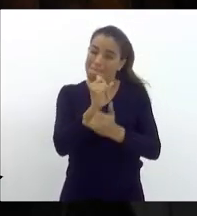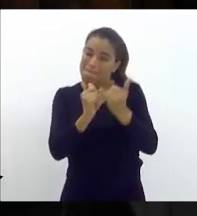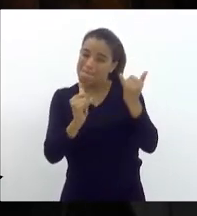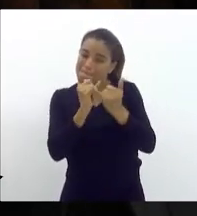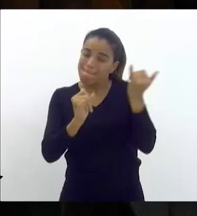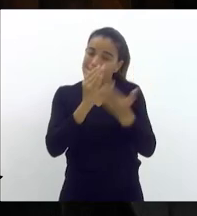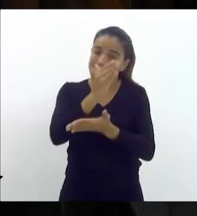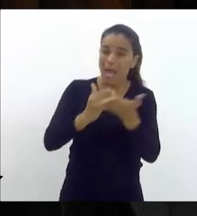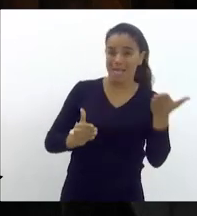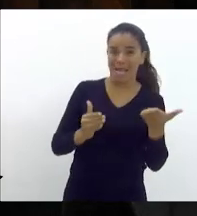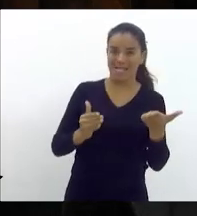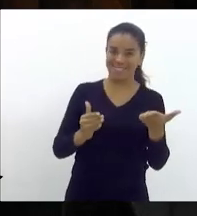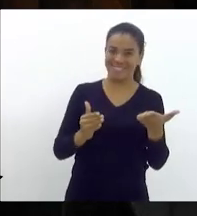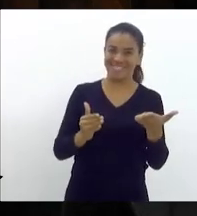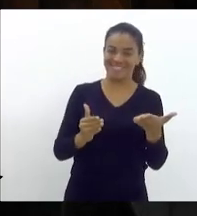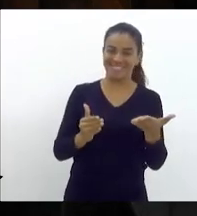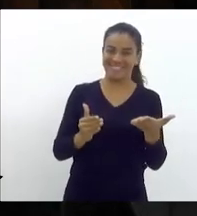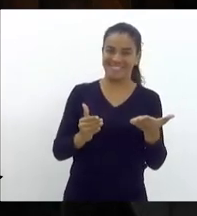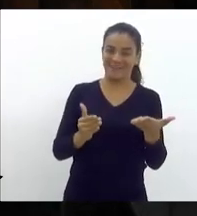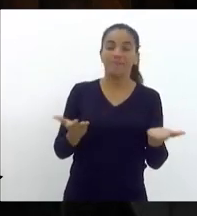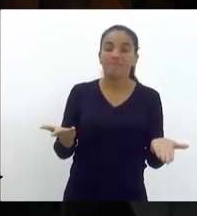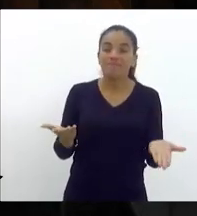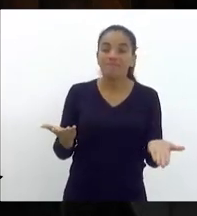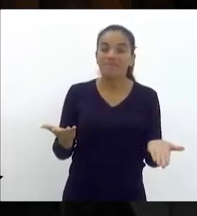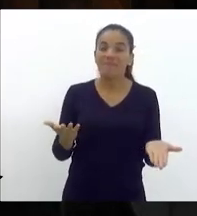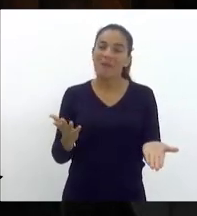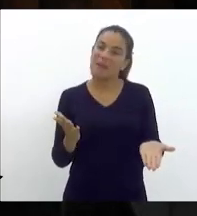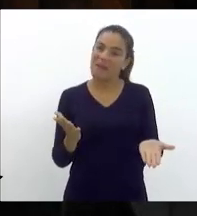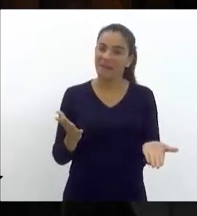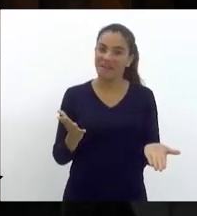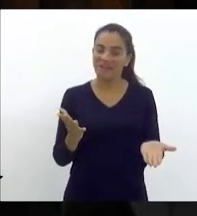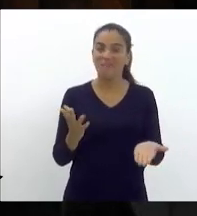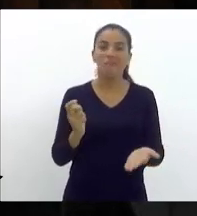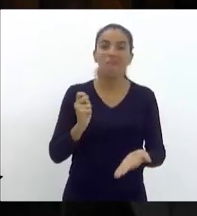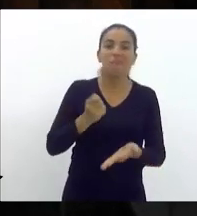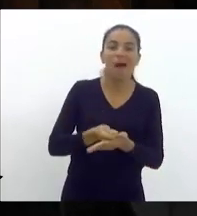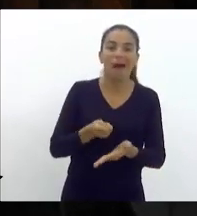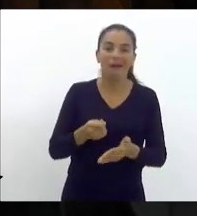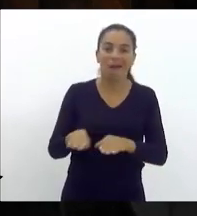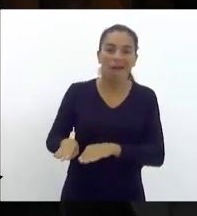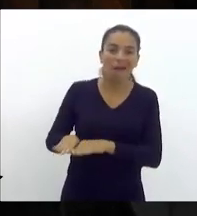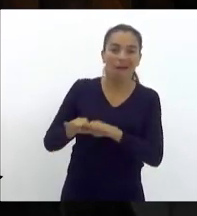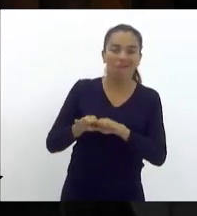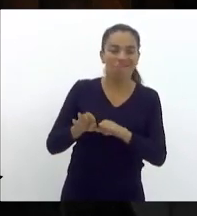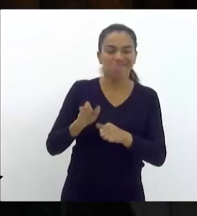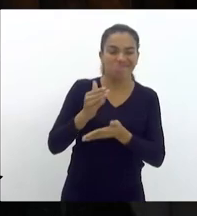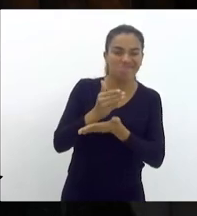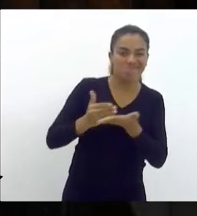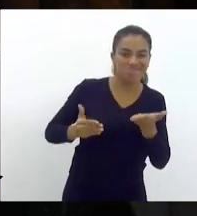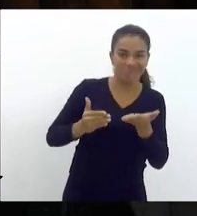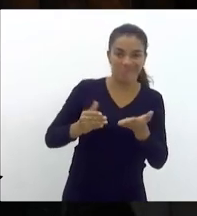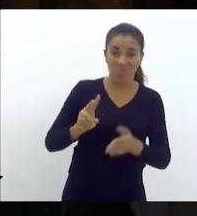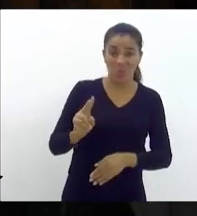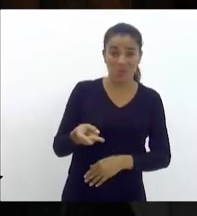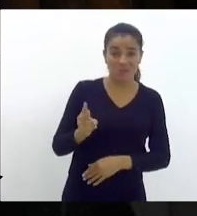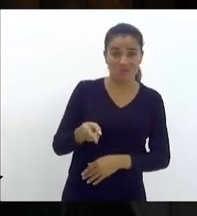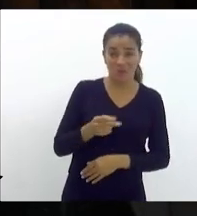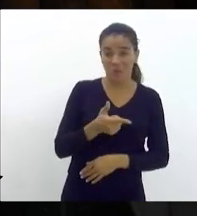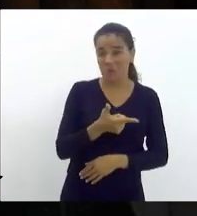.420. Isto é, está pagando como piso aproximadamente 2